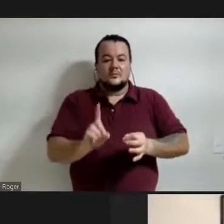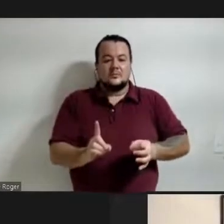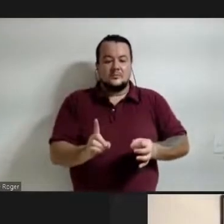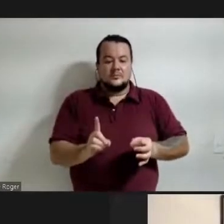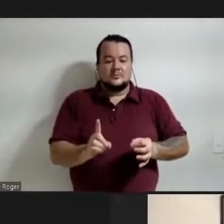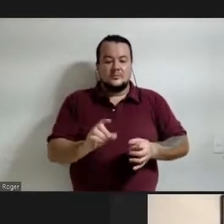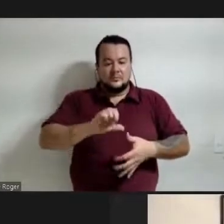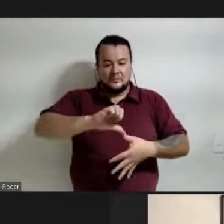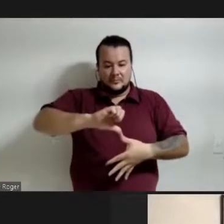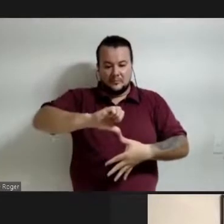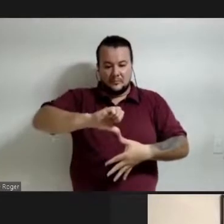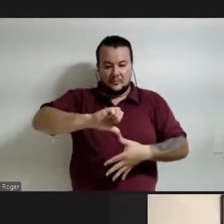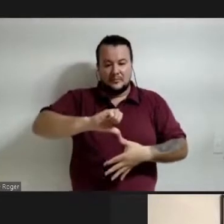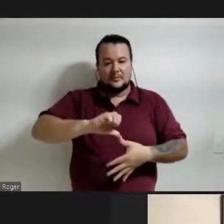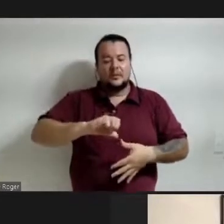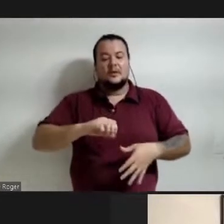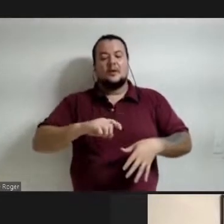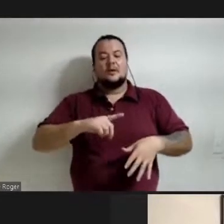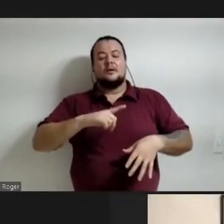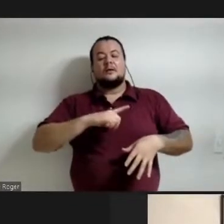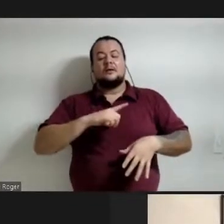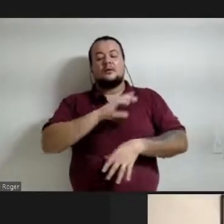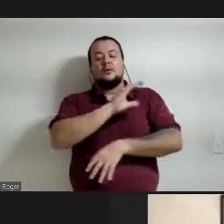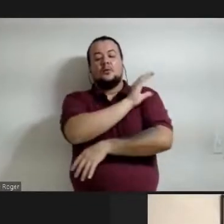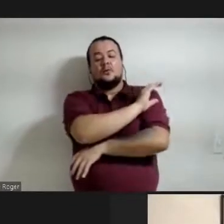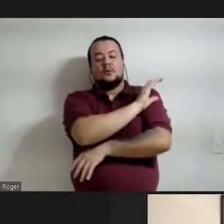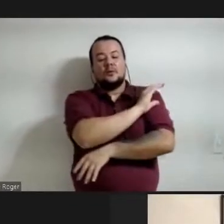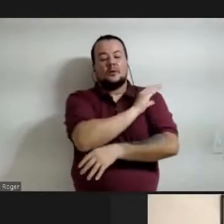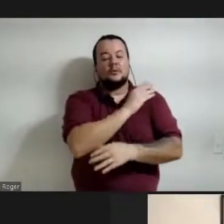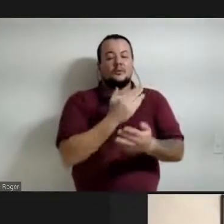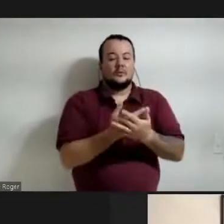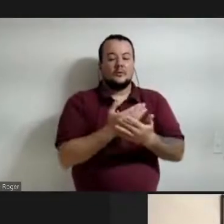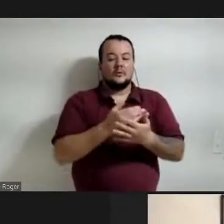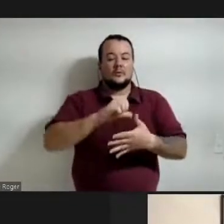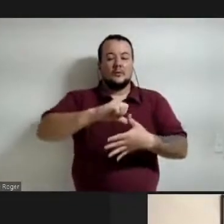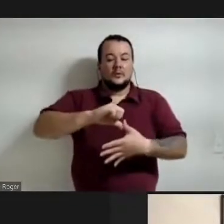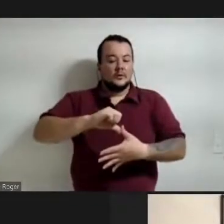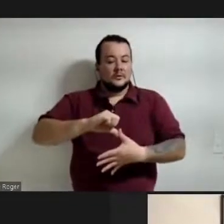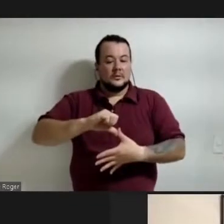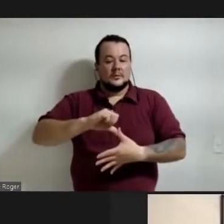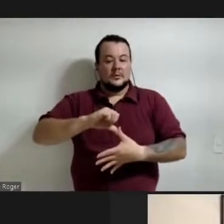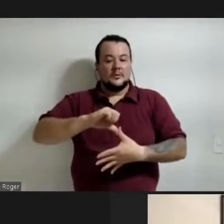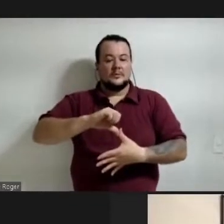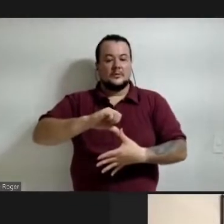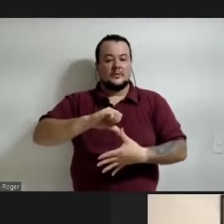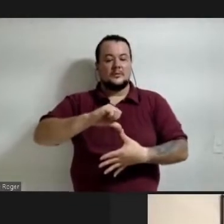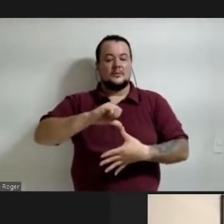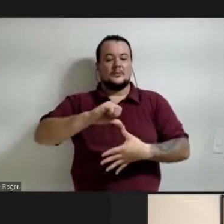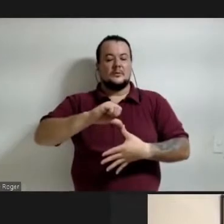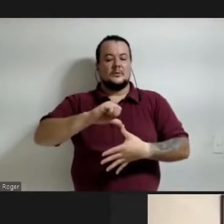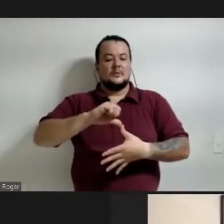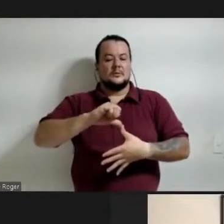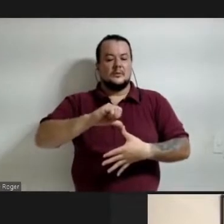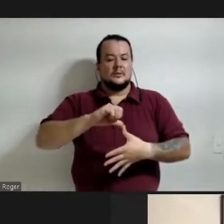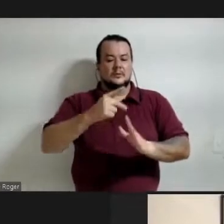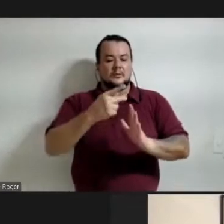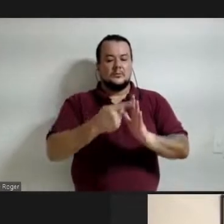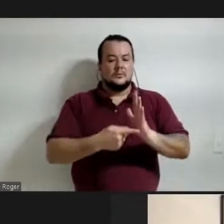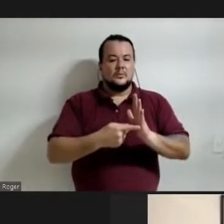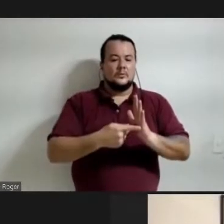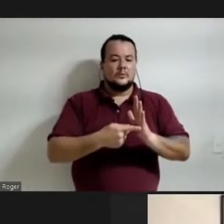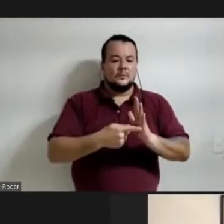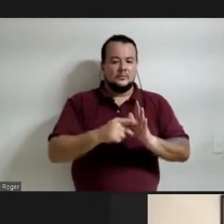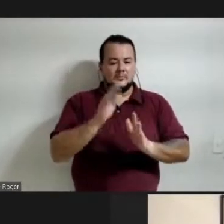latinoamericano de estudos mundiais do programa Flaxo Brasil é integrante da comissão